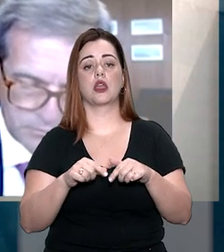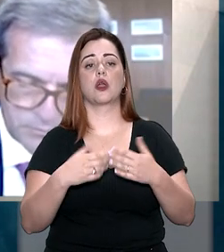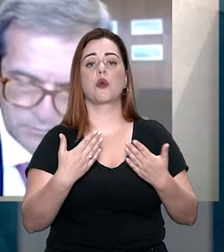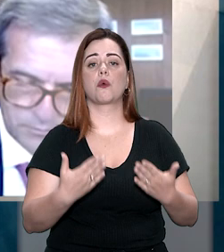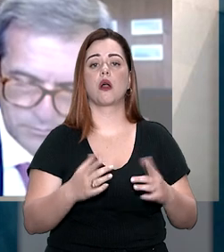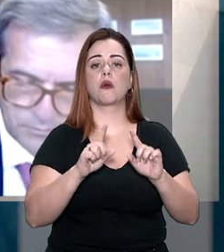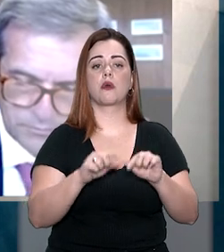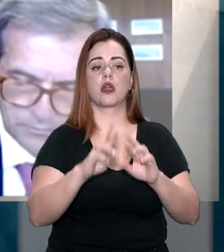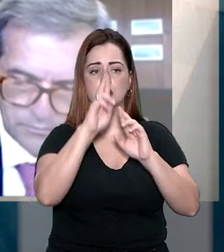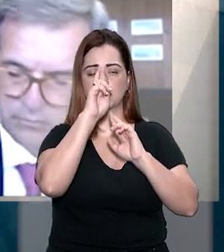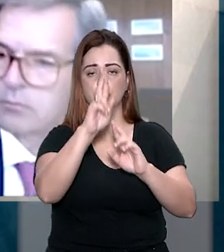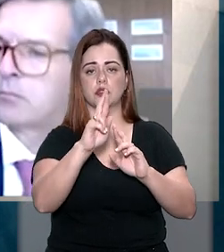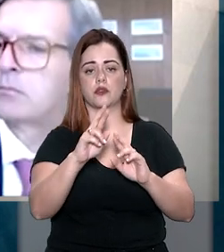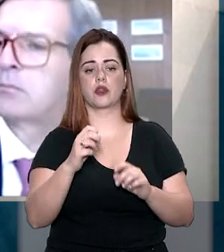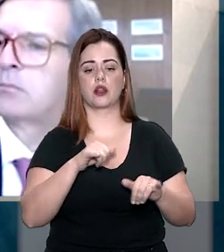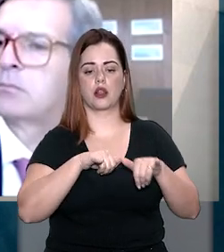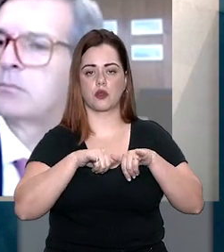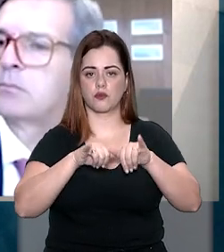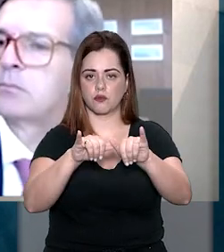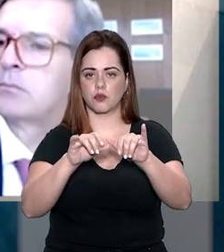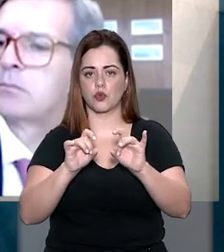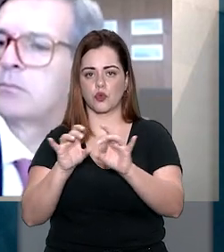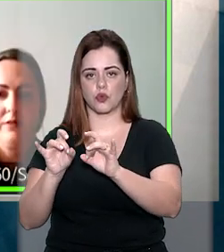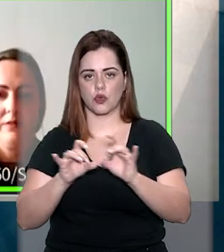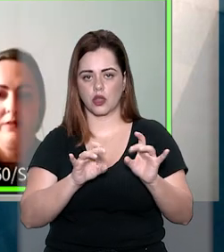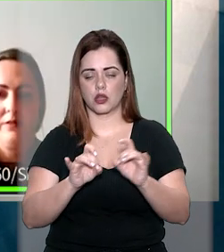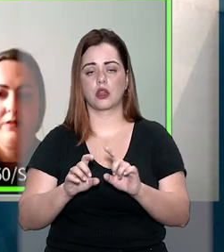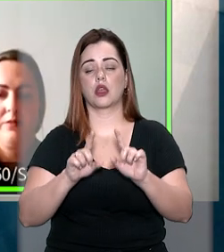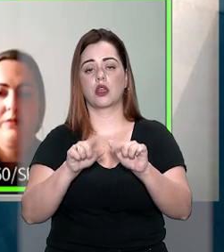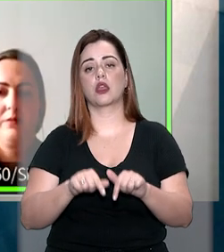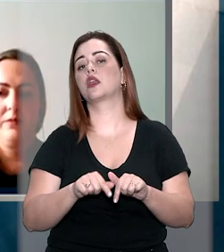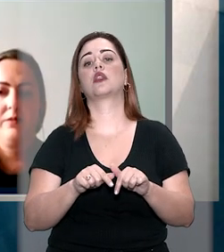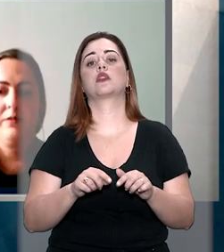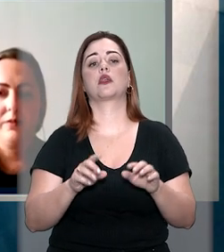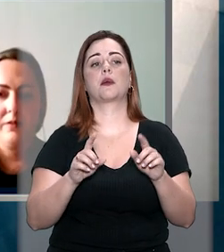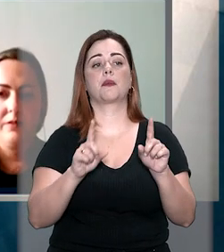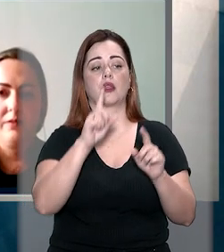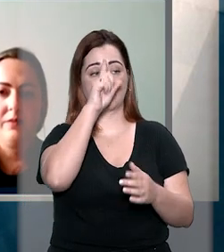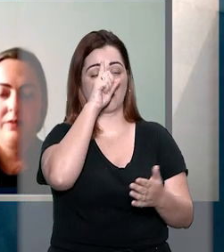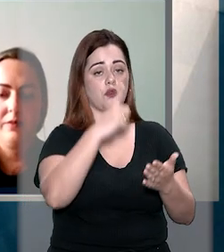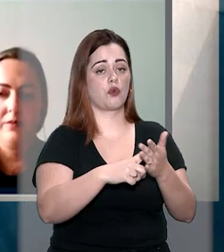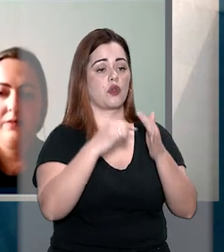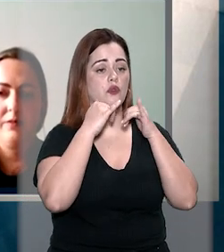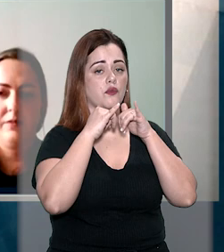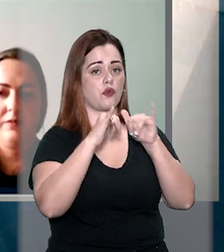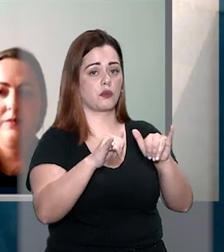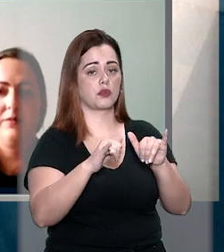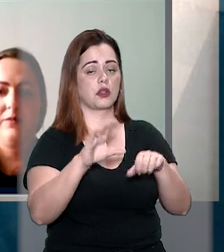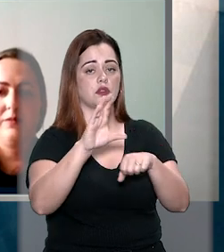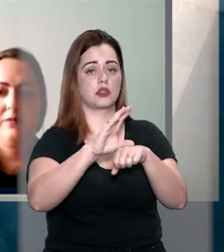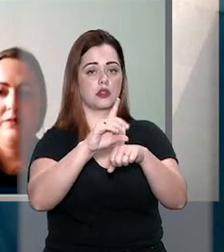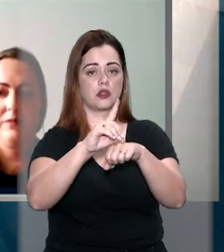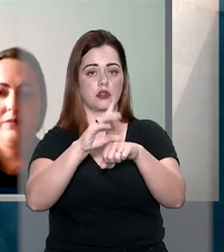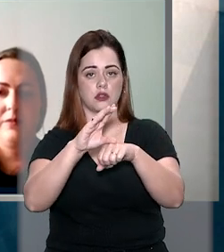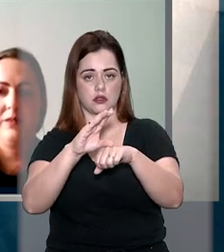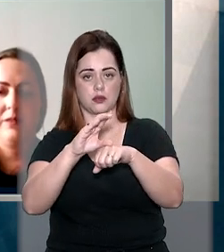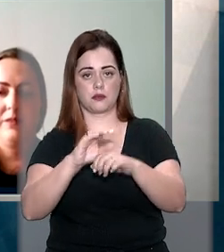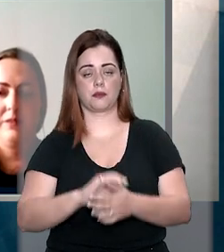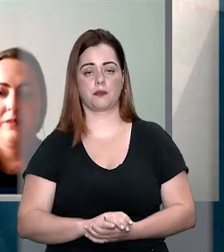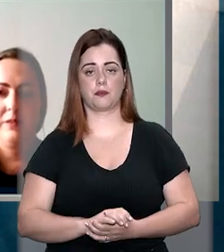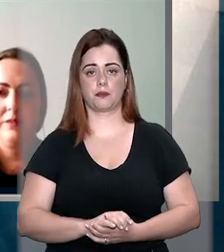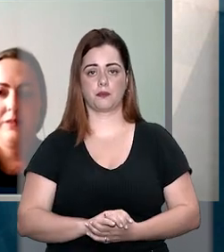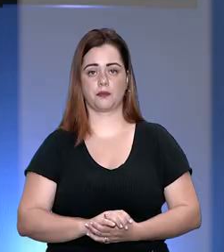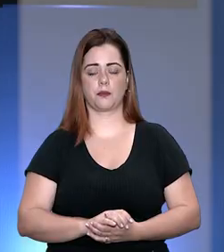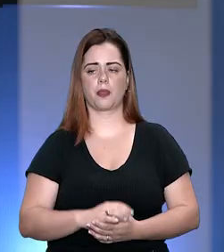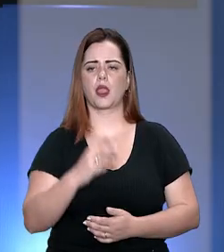e qual seria responsável pela comercialização, atendendo ao dever de informação enunciado no Código de Defesa do